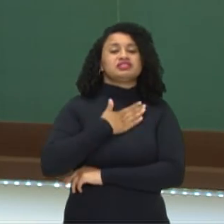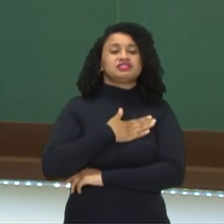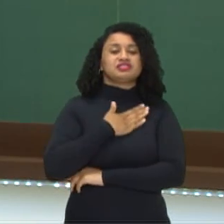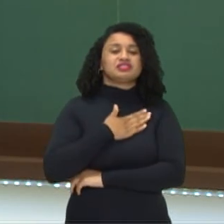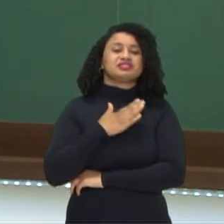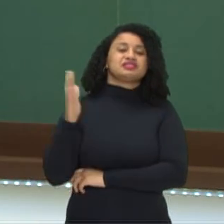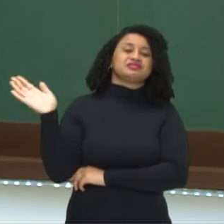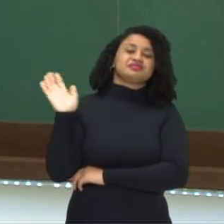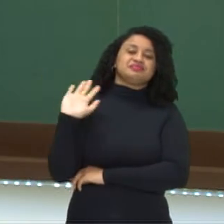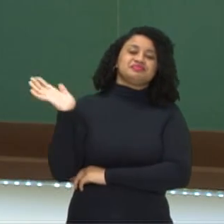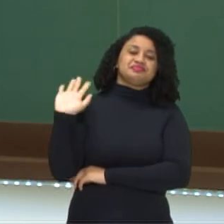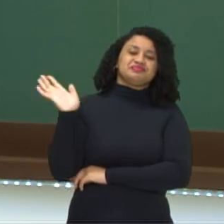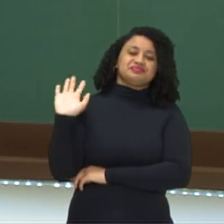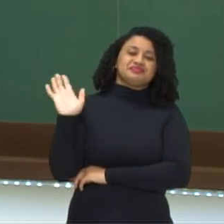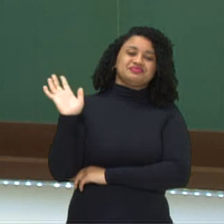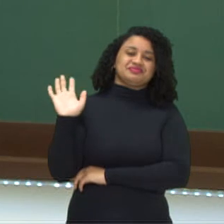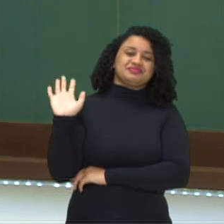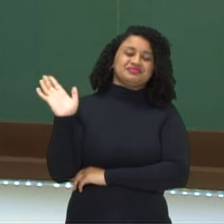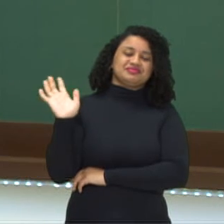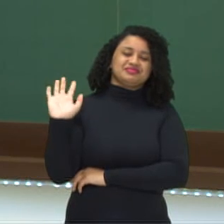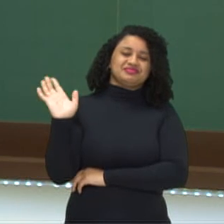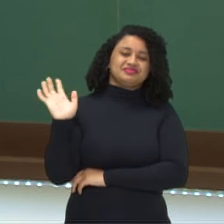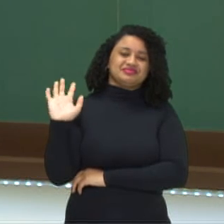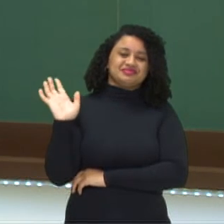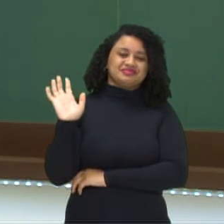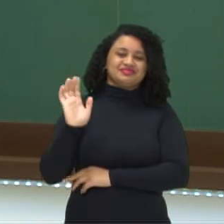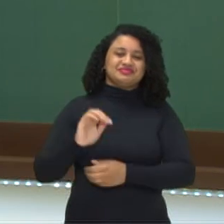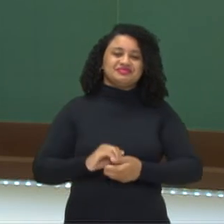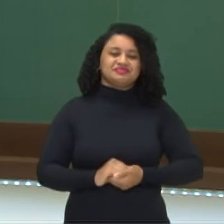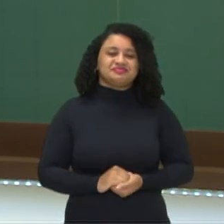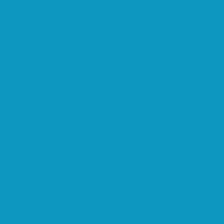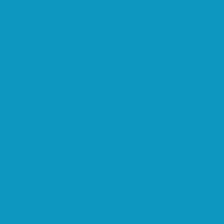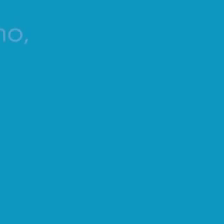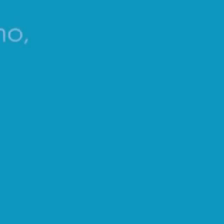gostado e até breve. Beijo no coração de todos!